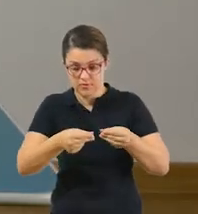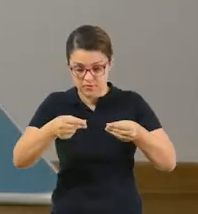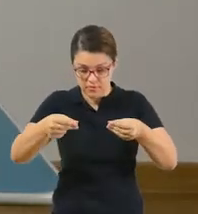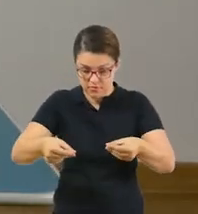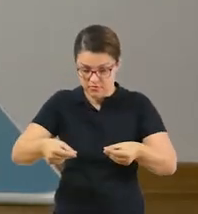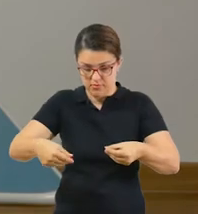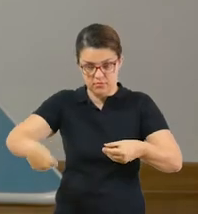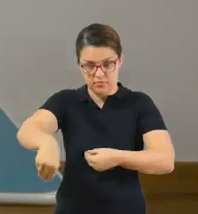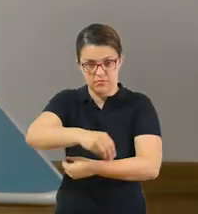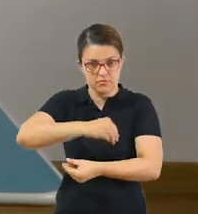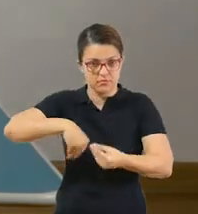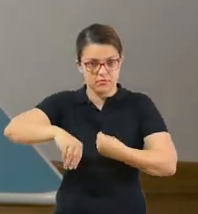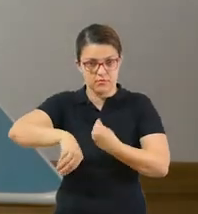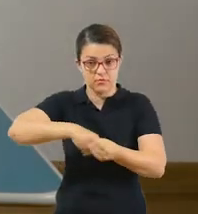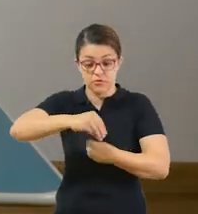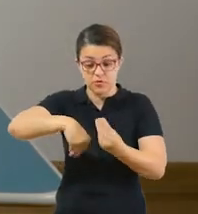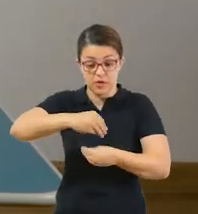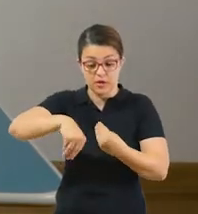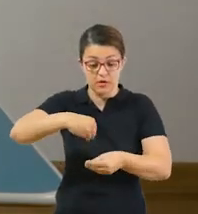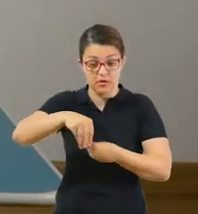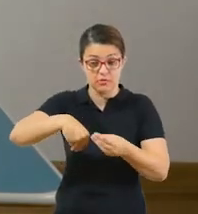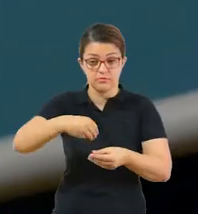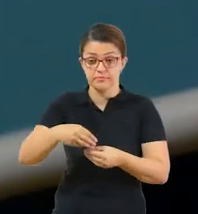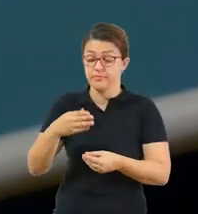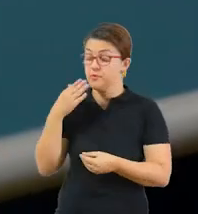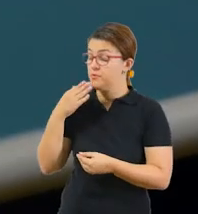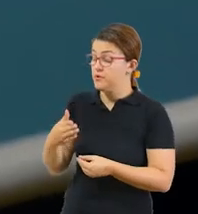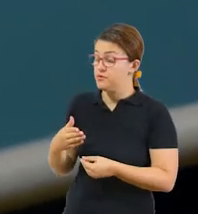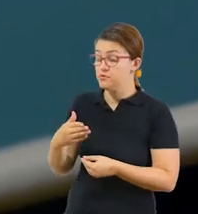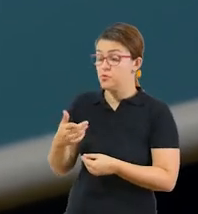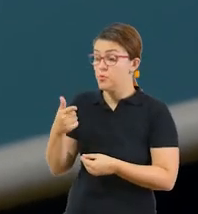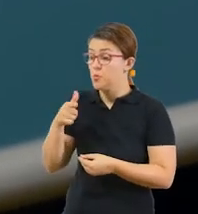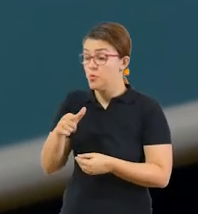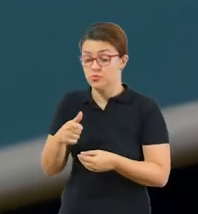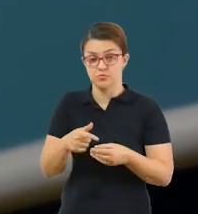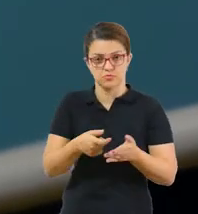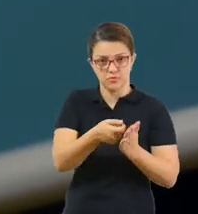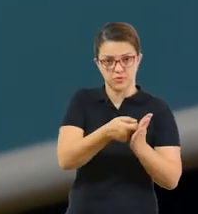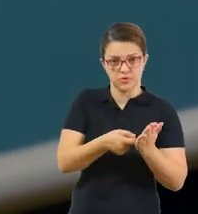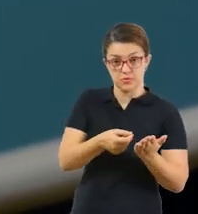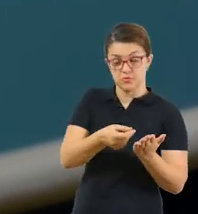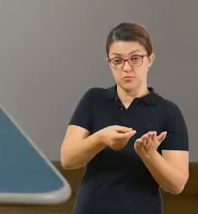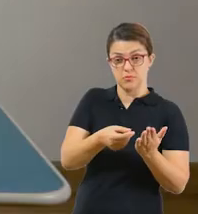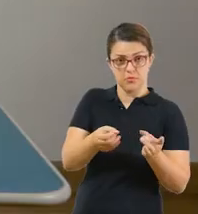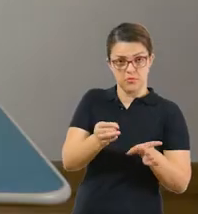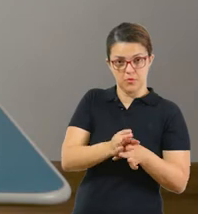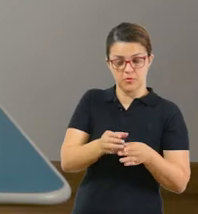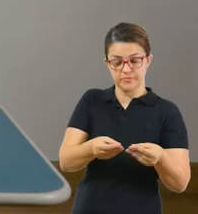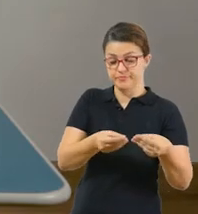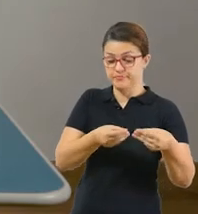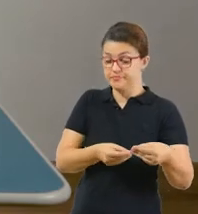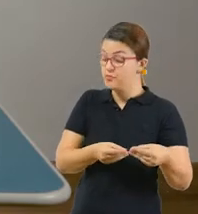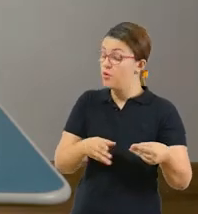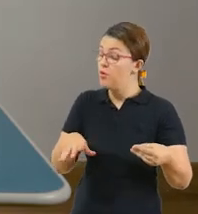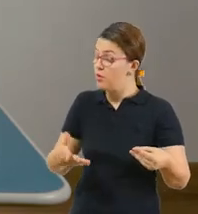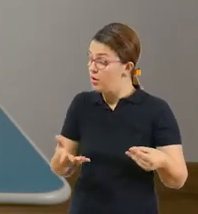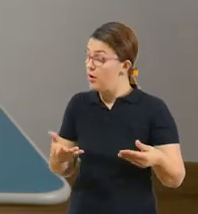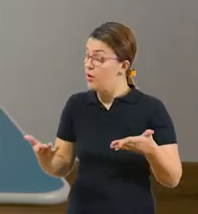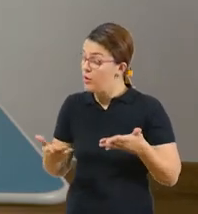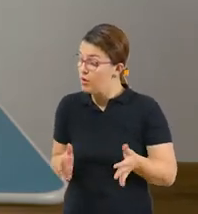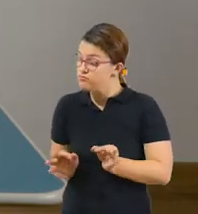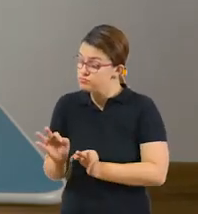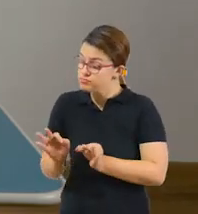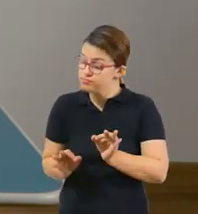assim na mesa para a criança e você dá uma embaralhada e aí você pede para ela, com outro texto pronto, né?